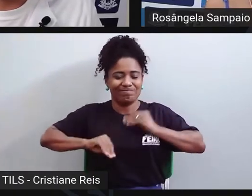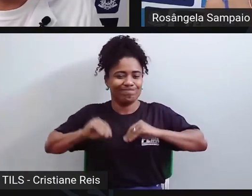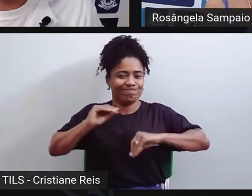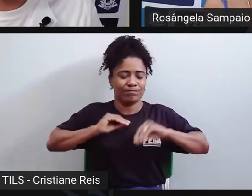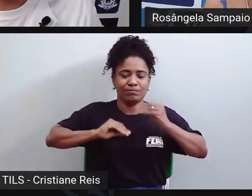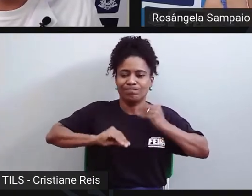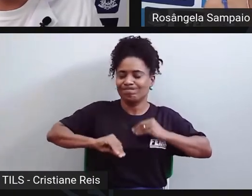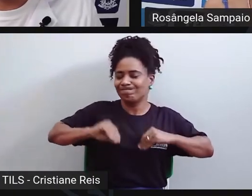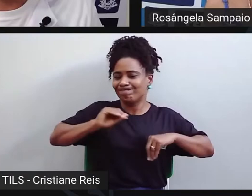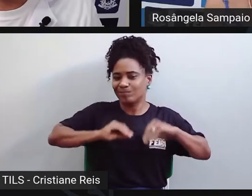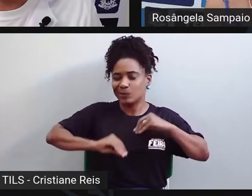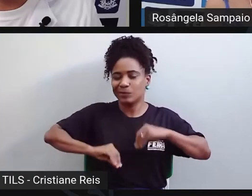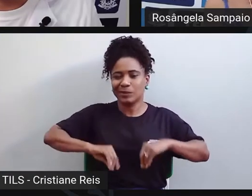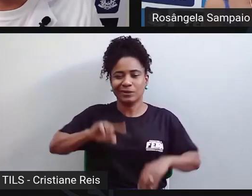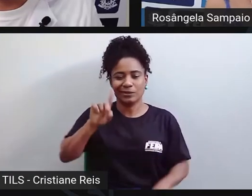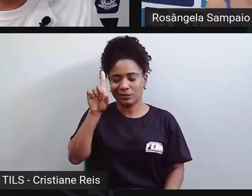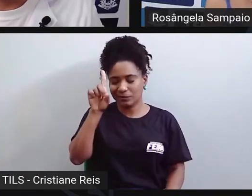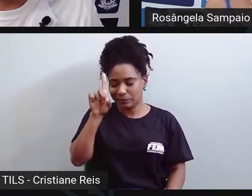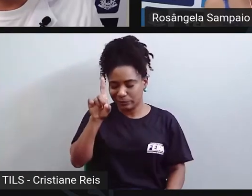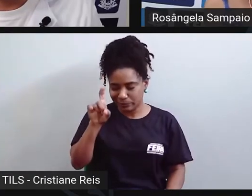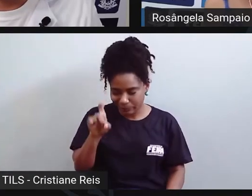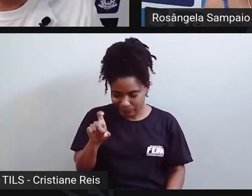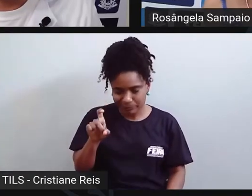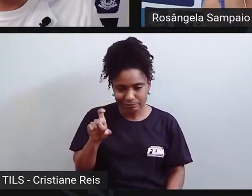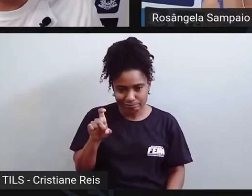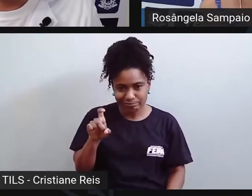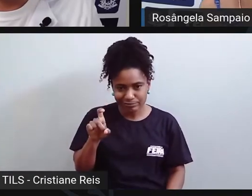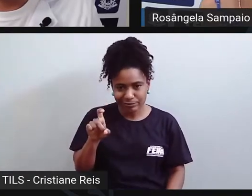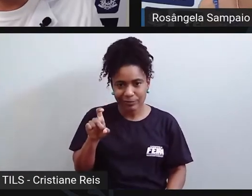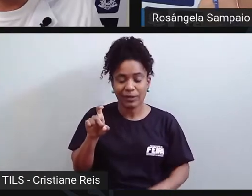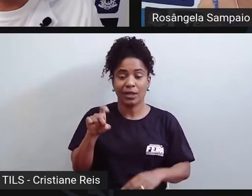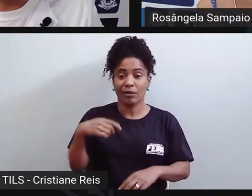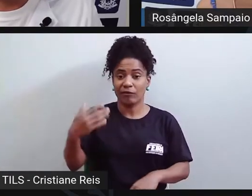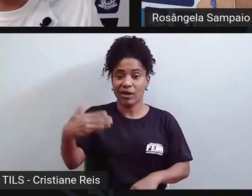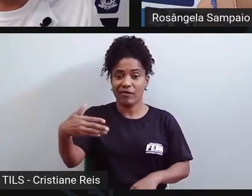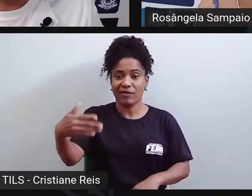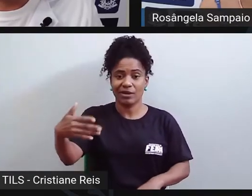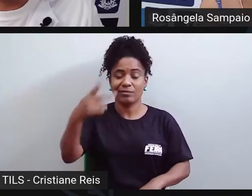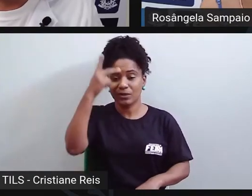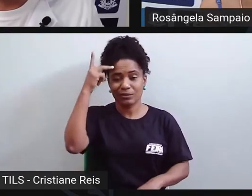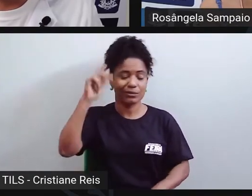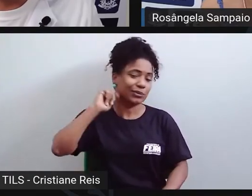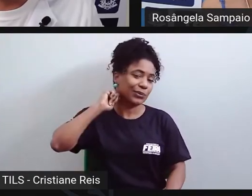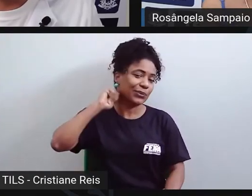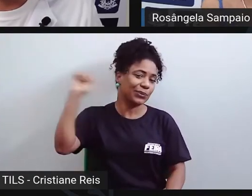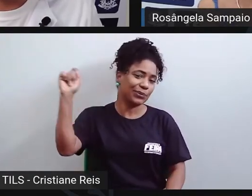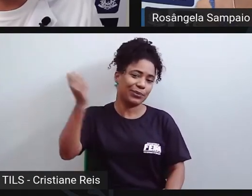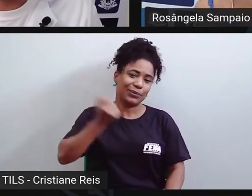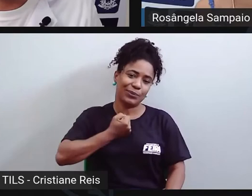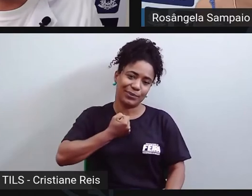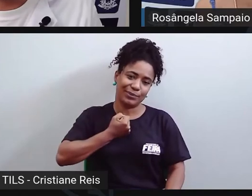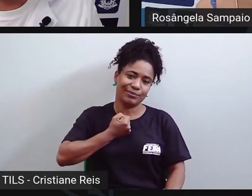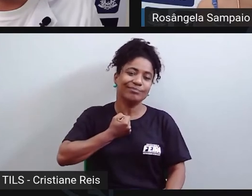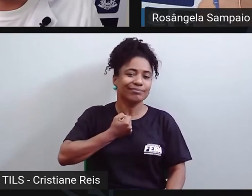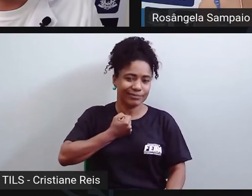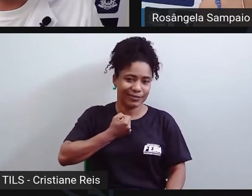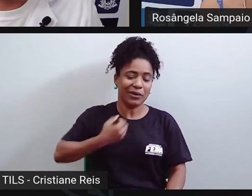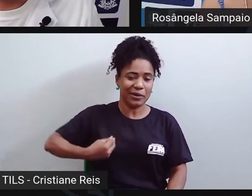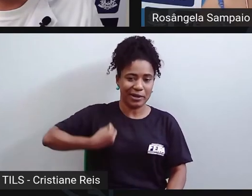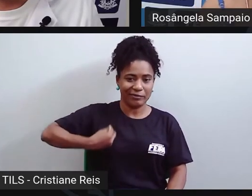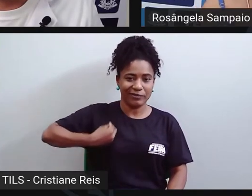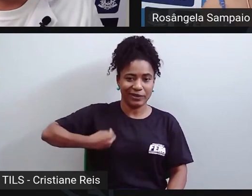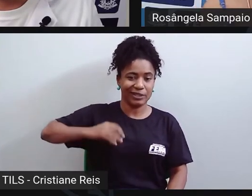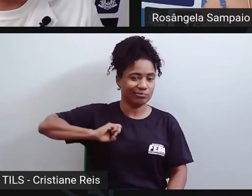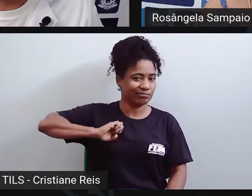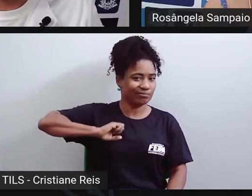a caso de depressão, né, então, aquela pessoa que não foi tratada adequadamente termina tendo